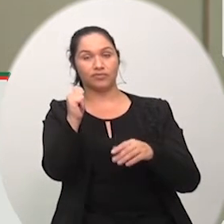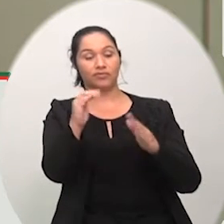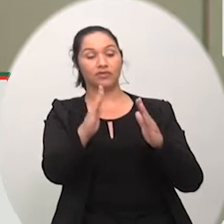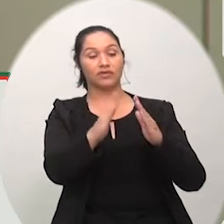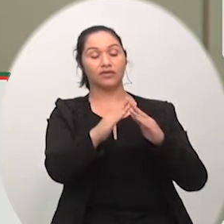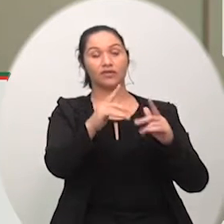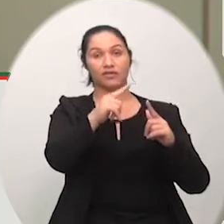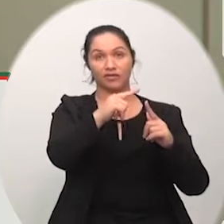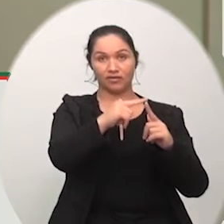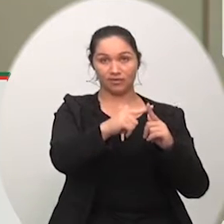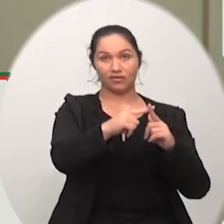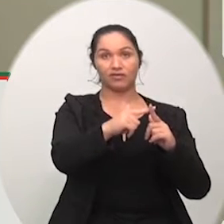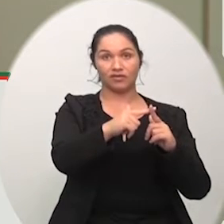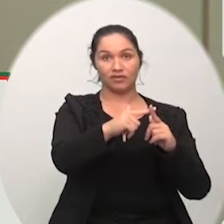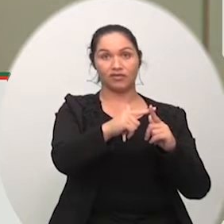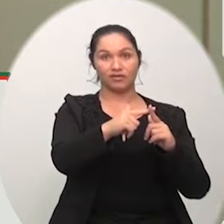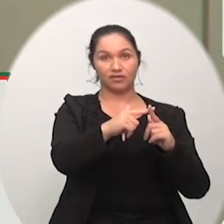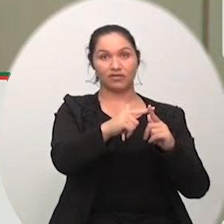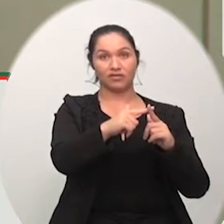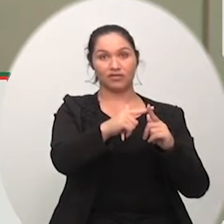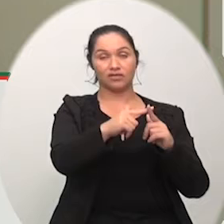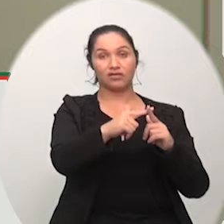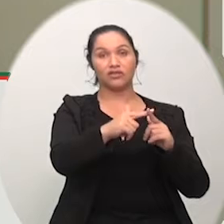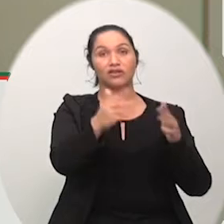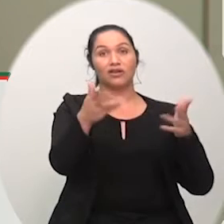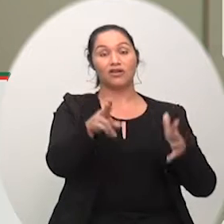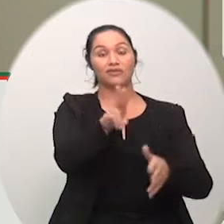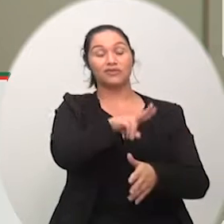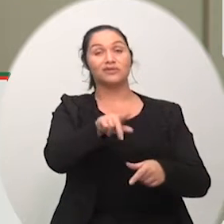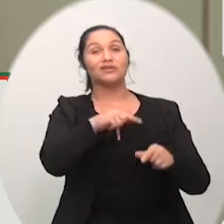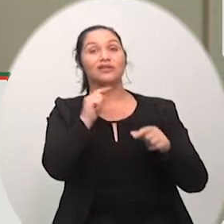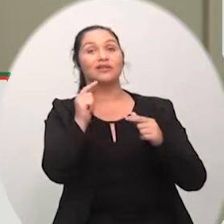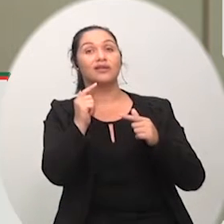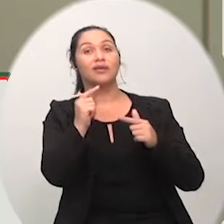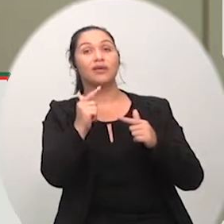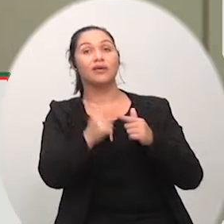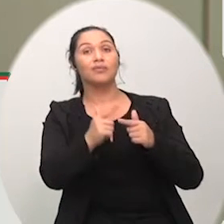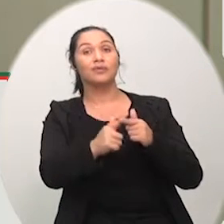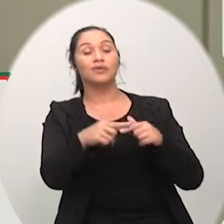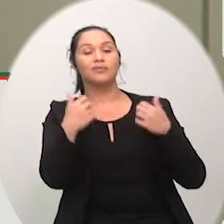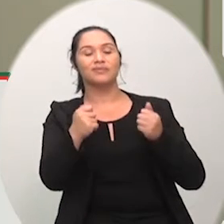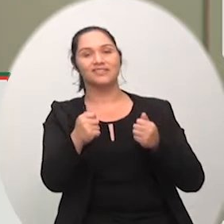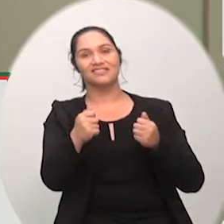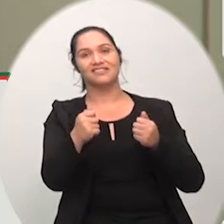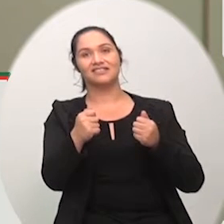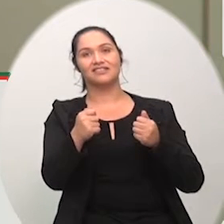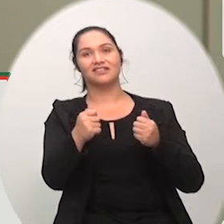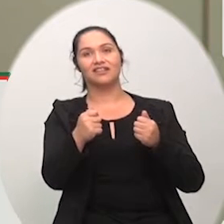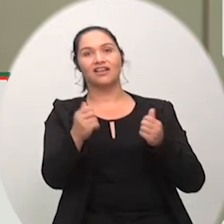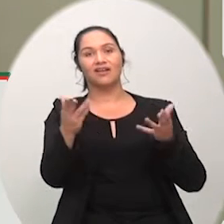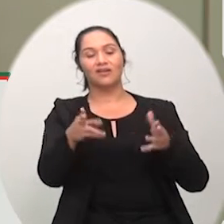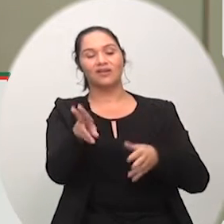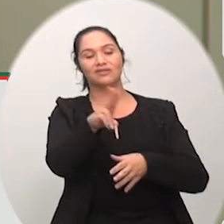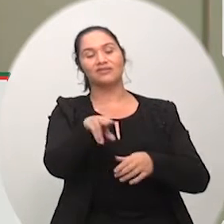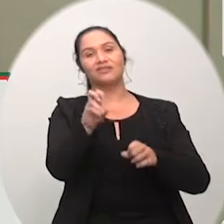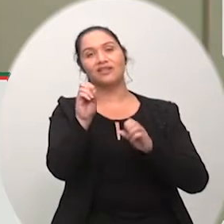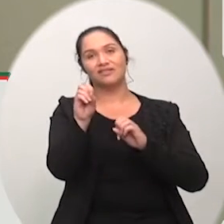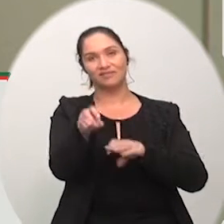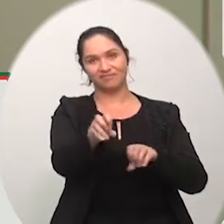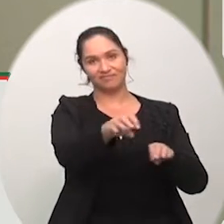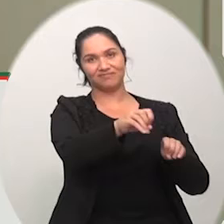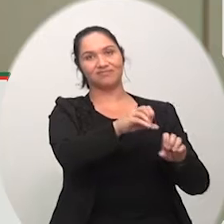do terreno da igreja vai servir justamente pelo lado bom da vida que é a educação que é uma escola